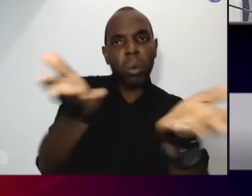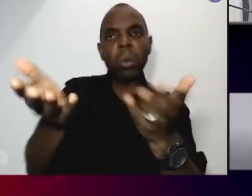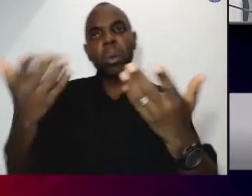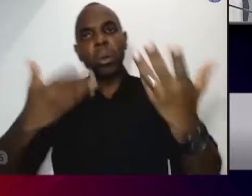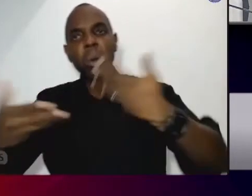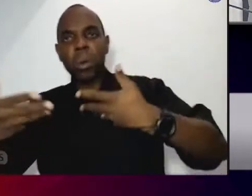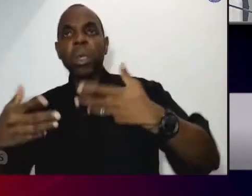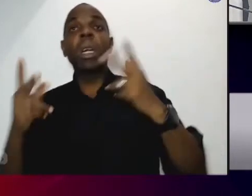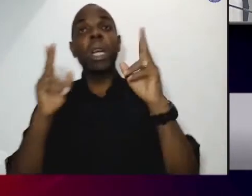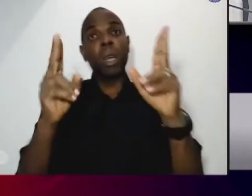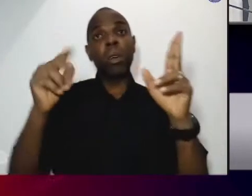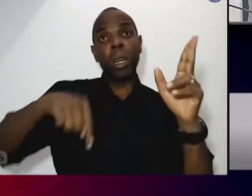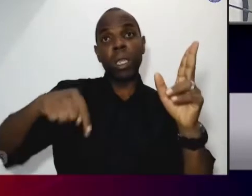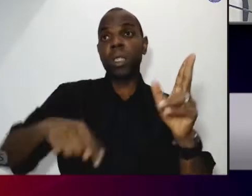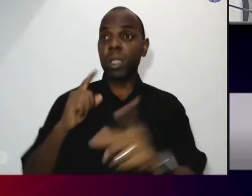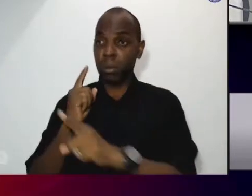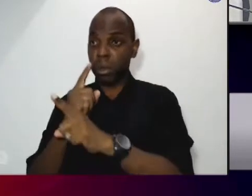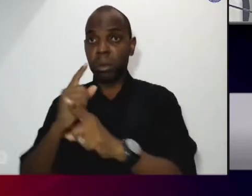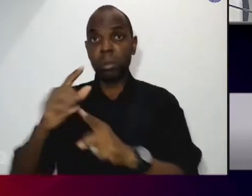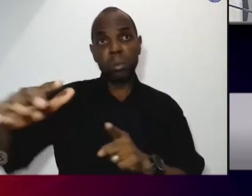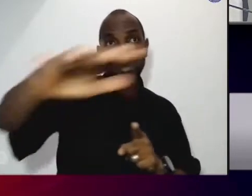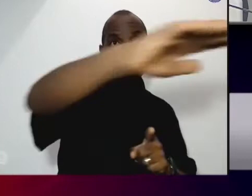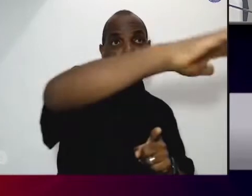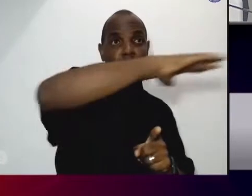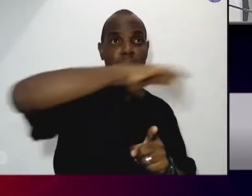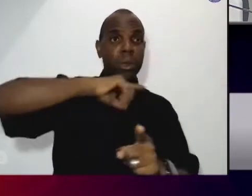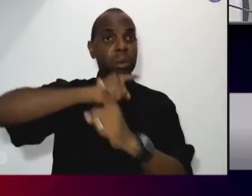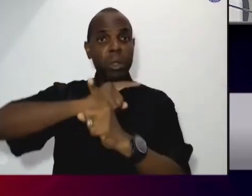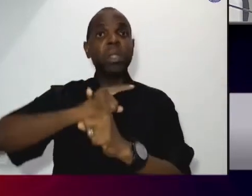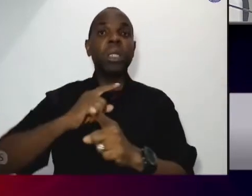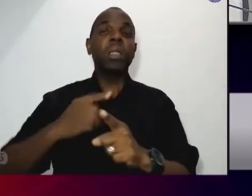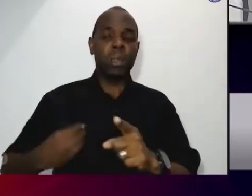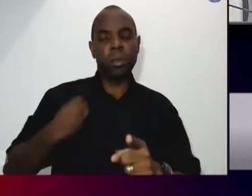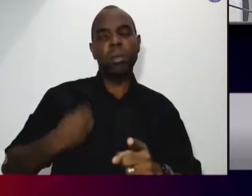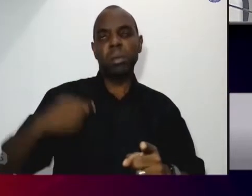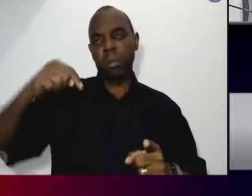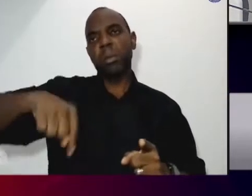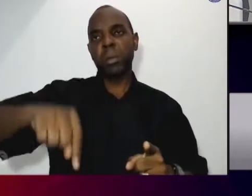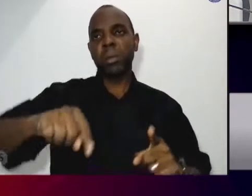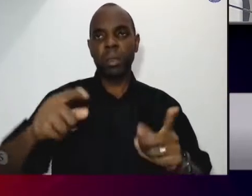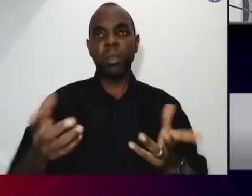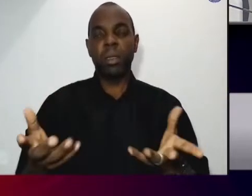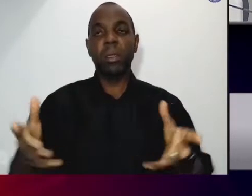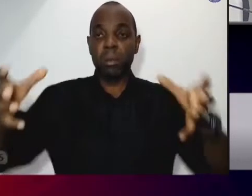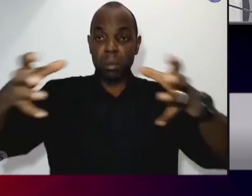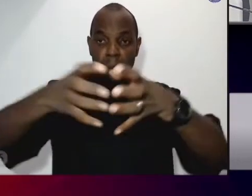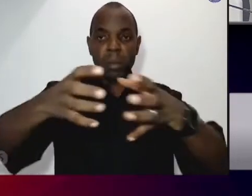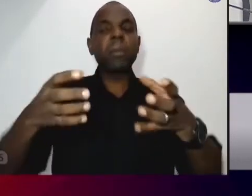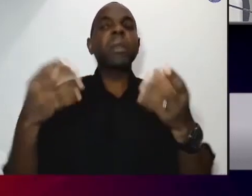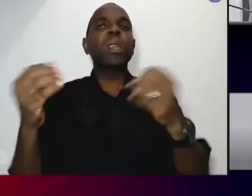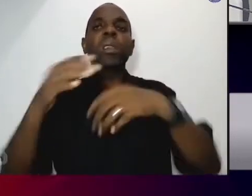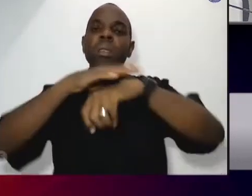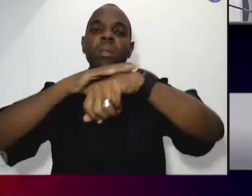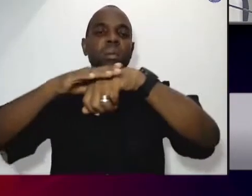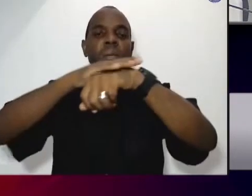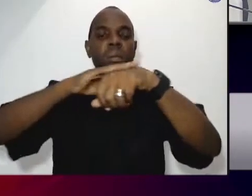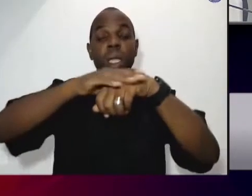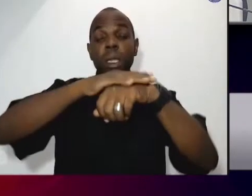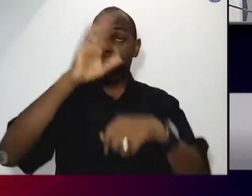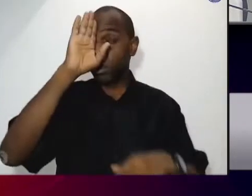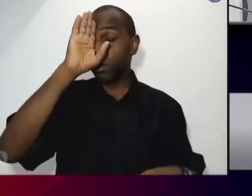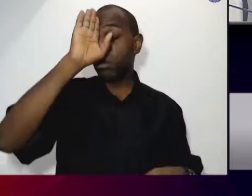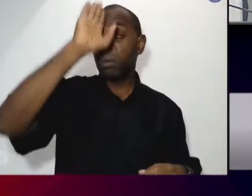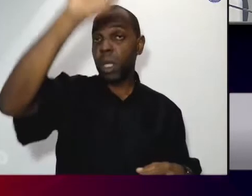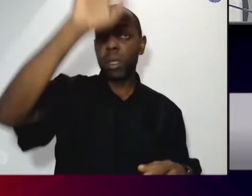fortalecendo a cultura do encontro. Nós estamos aqui nessa noite reunida para discutir, para dialogar sobre a fraternidade,